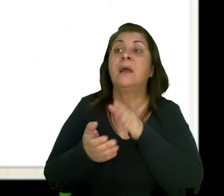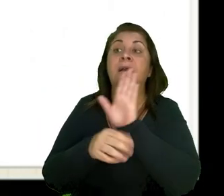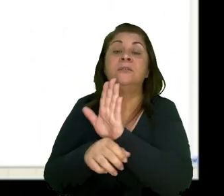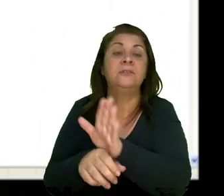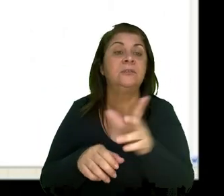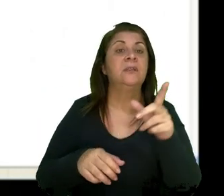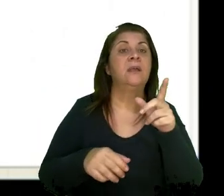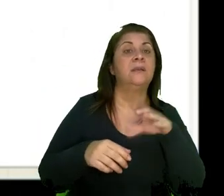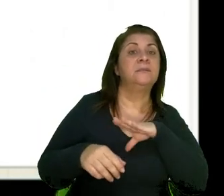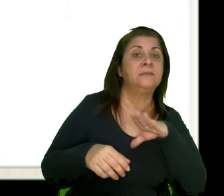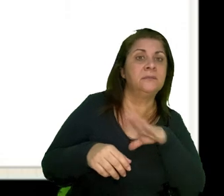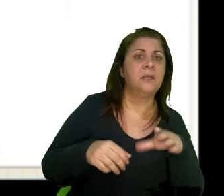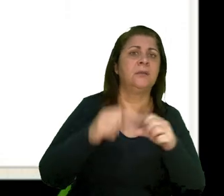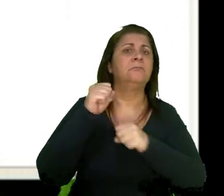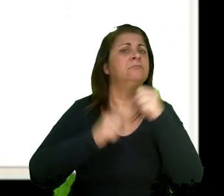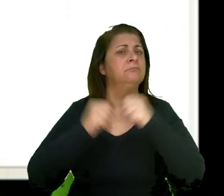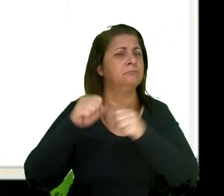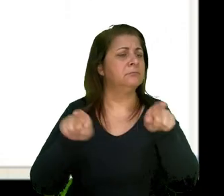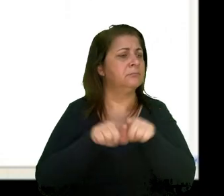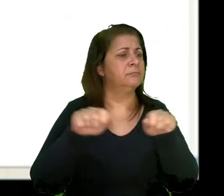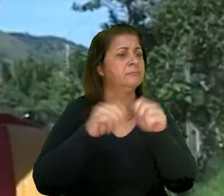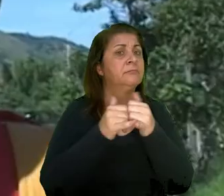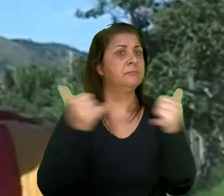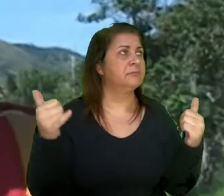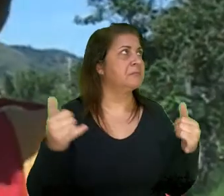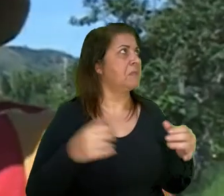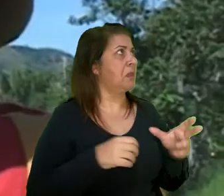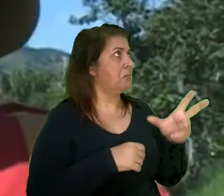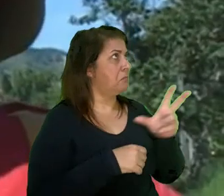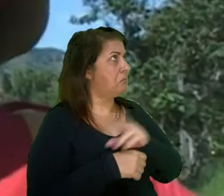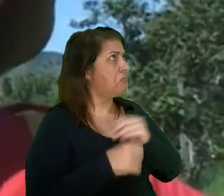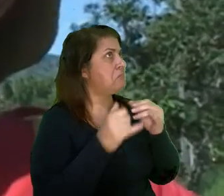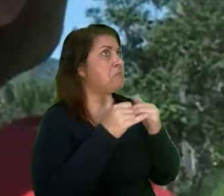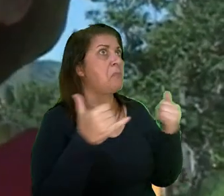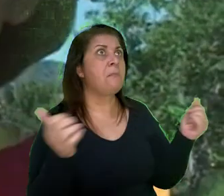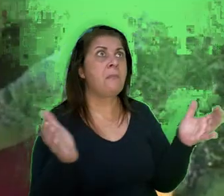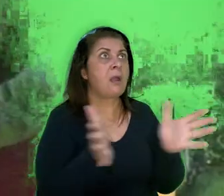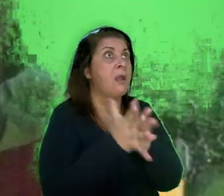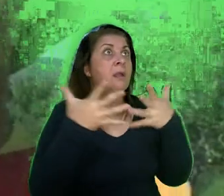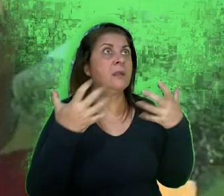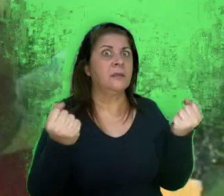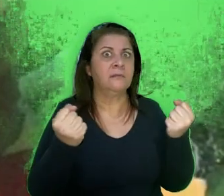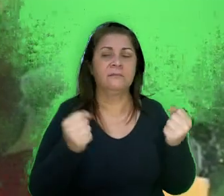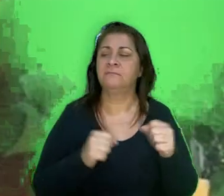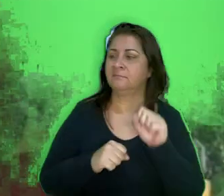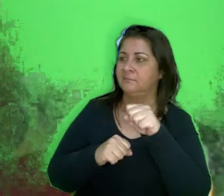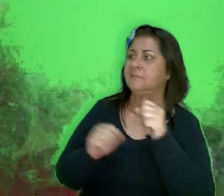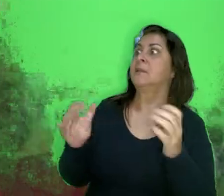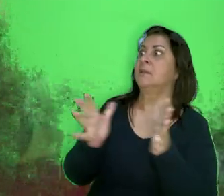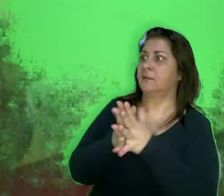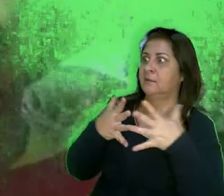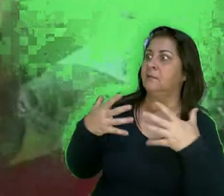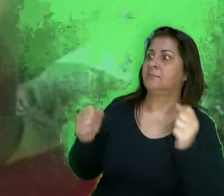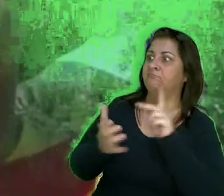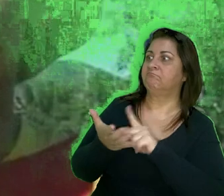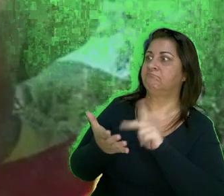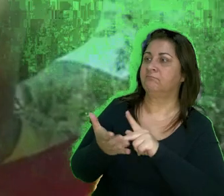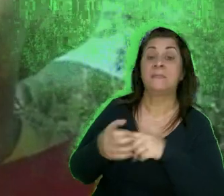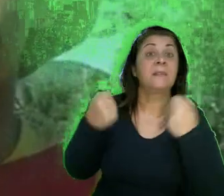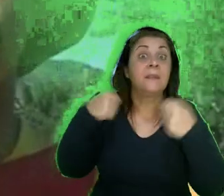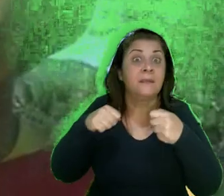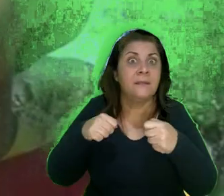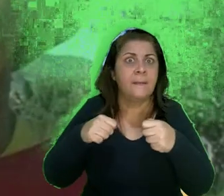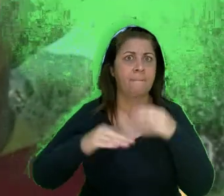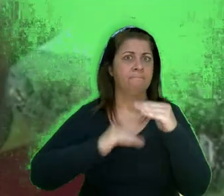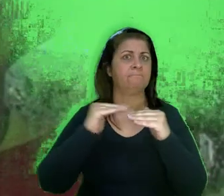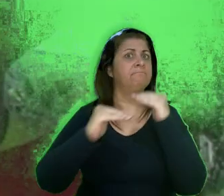cidades e indústrias e também produzir energia. Mãe, quanta coisa incrível, sô! Incrível mesmo! Isso